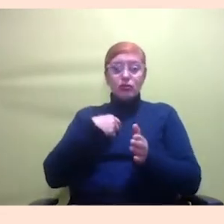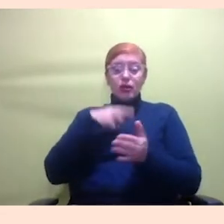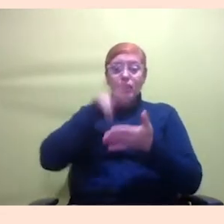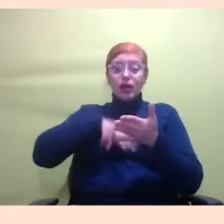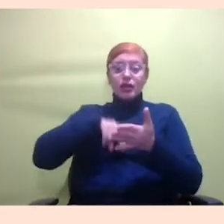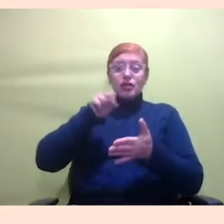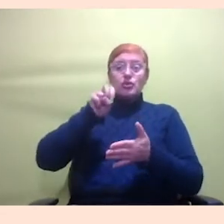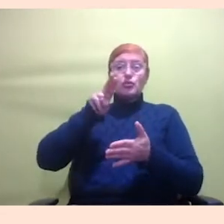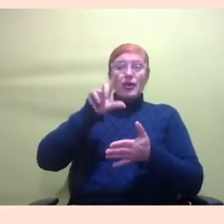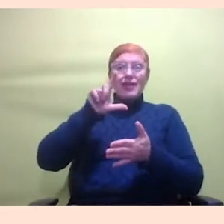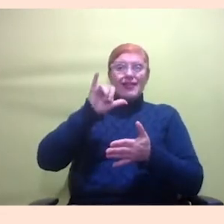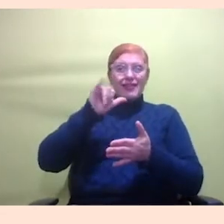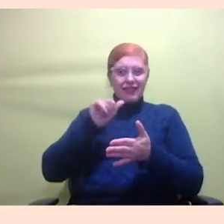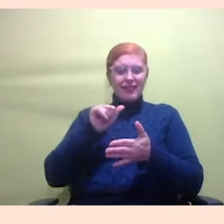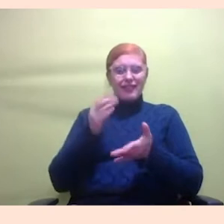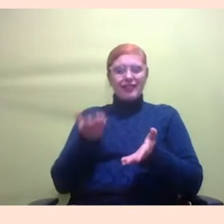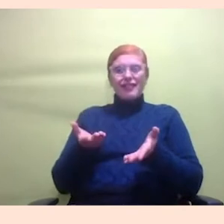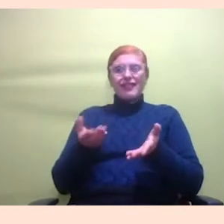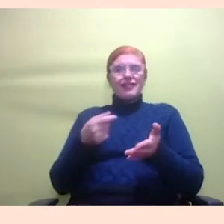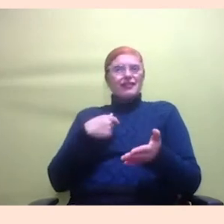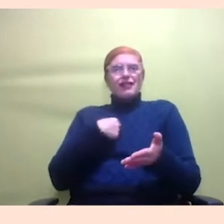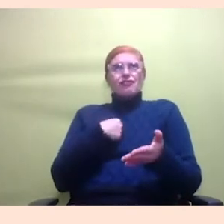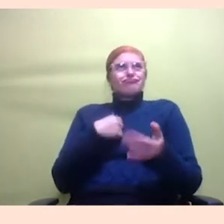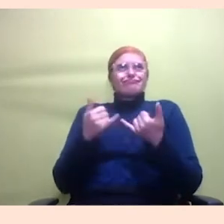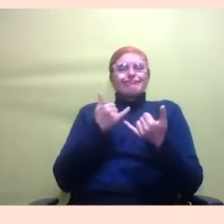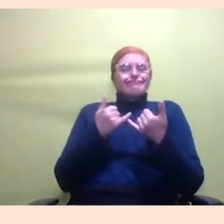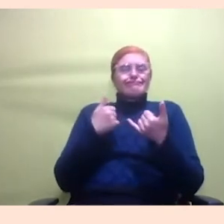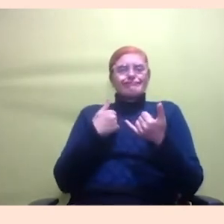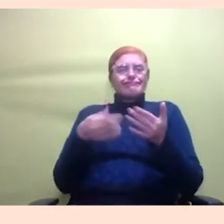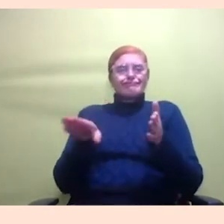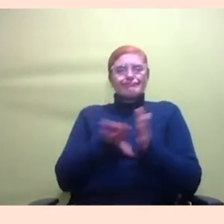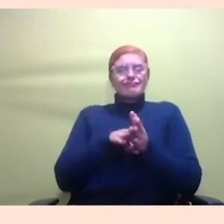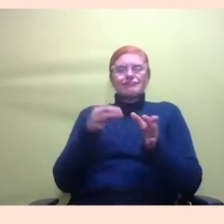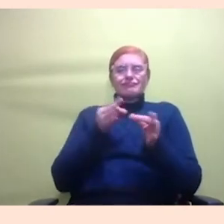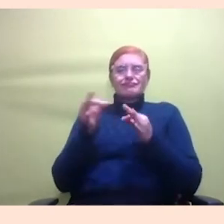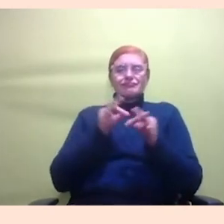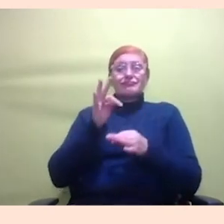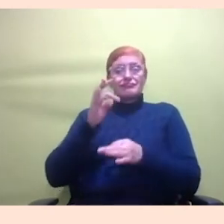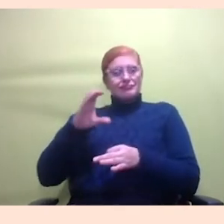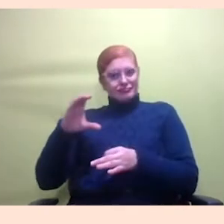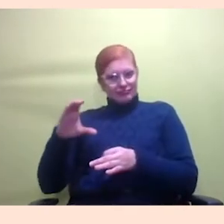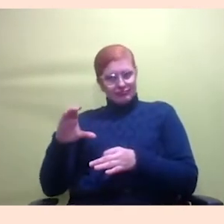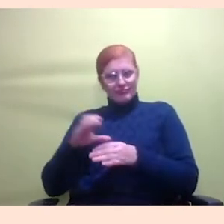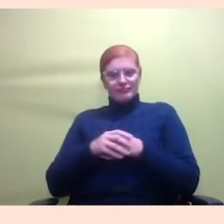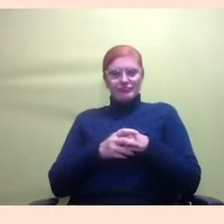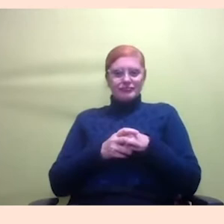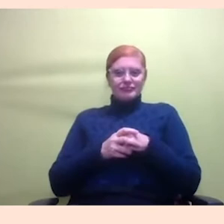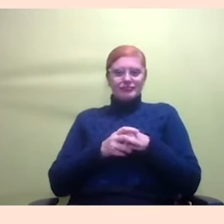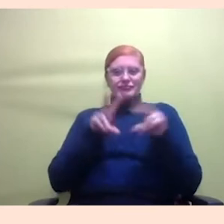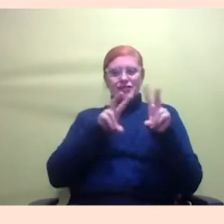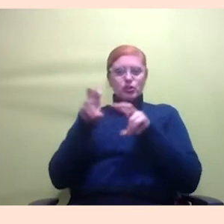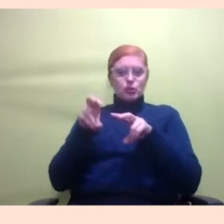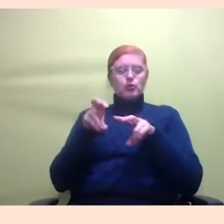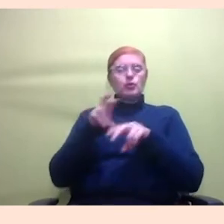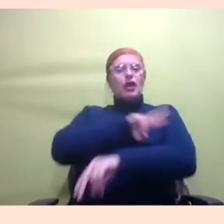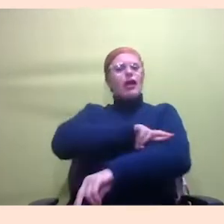a gente já chega nisso então por exemplo a pessoa chega com um projeto de TCC sobre raça e